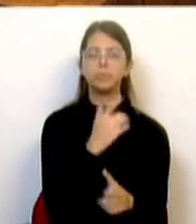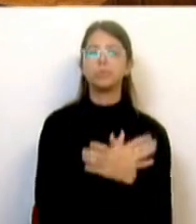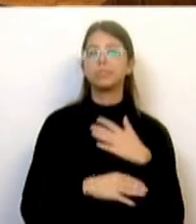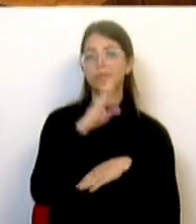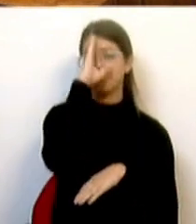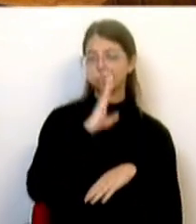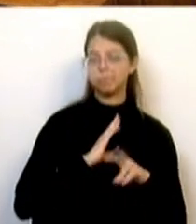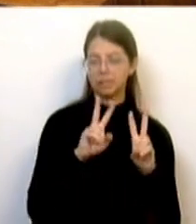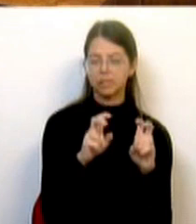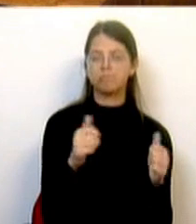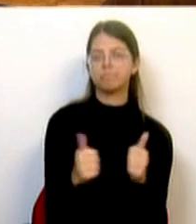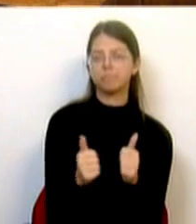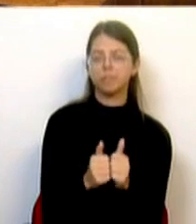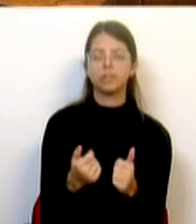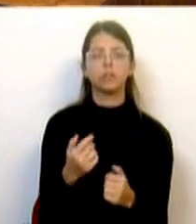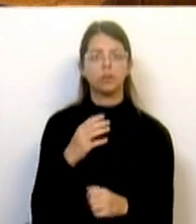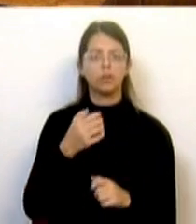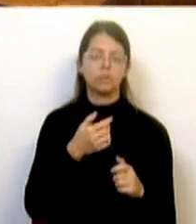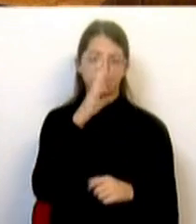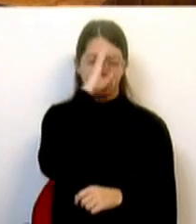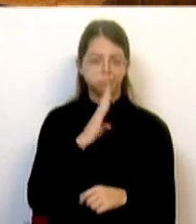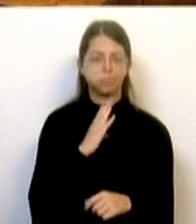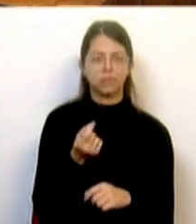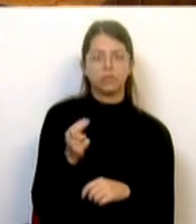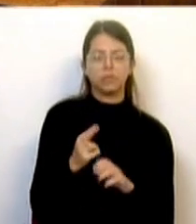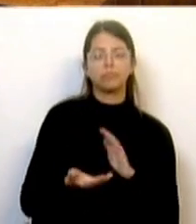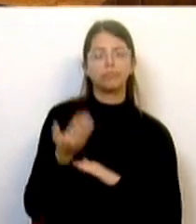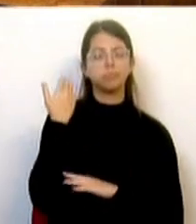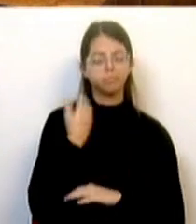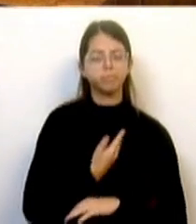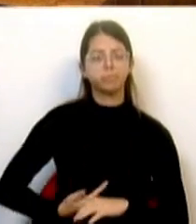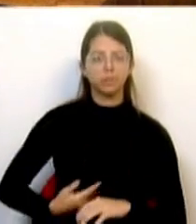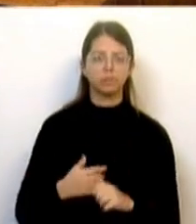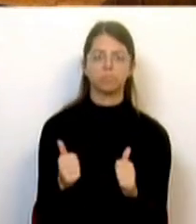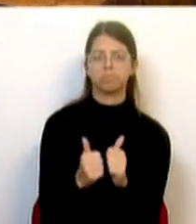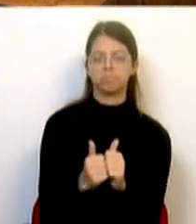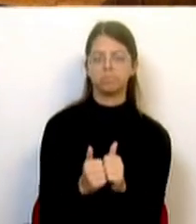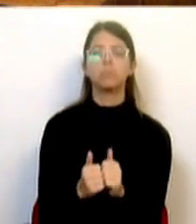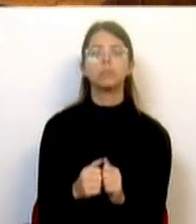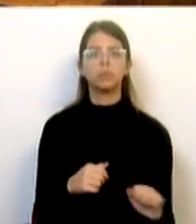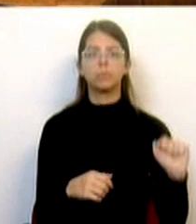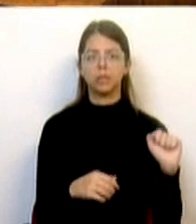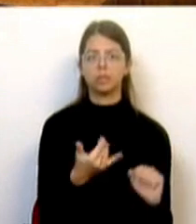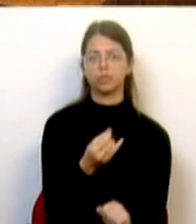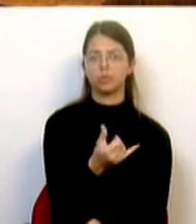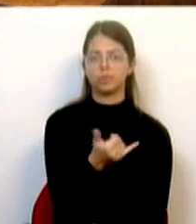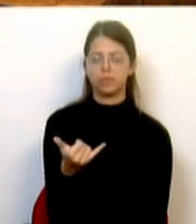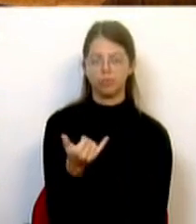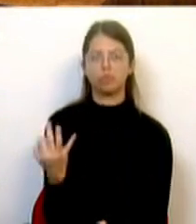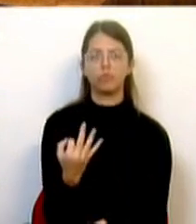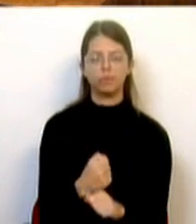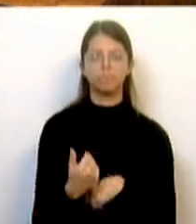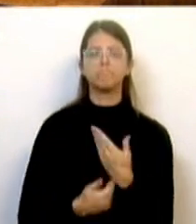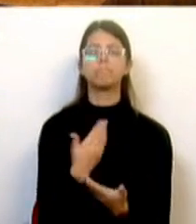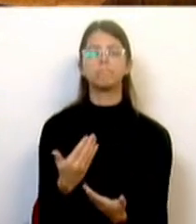militares e dos antigos combatentes. Foi pela mão do Governo Socialista que em 2022 entrou em vigor